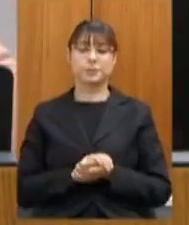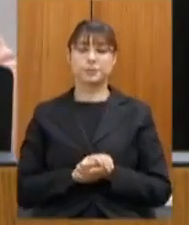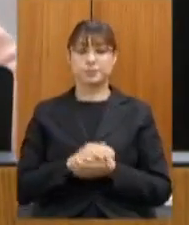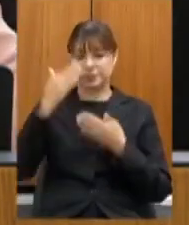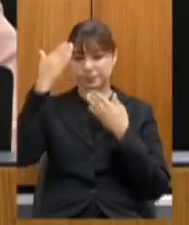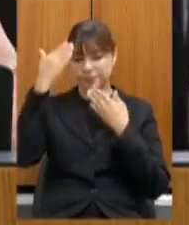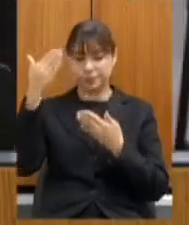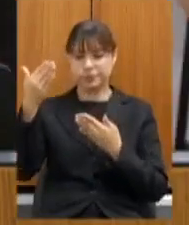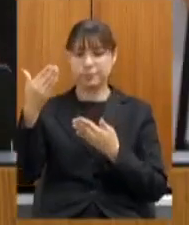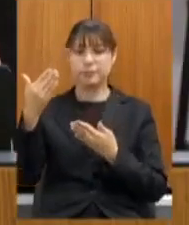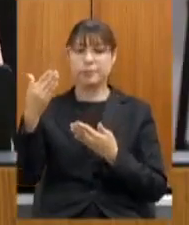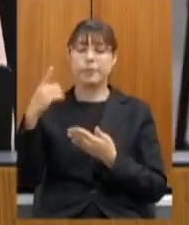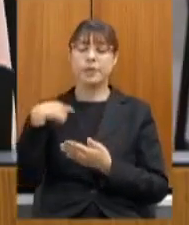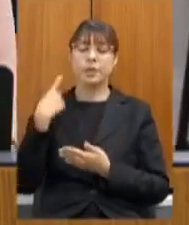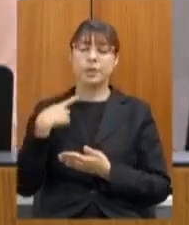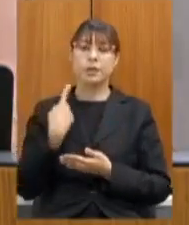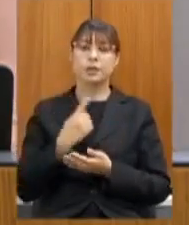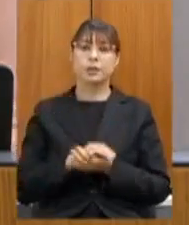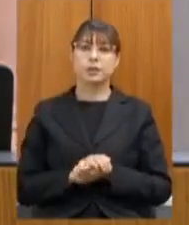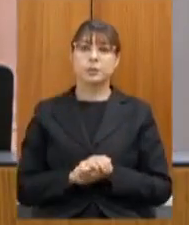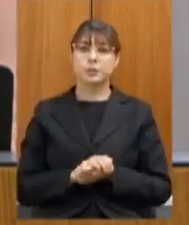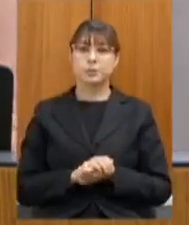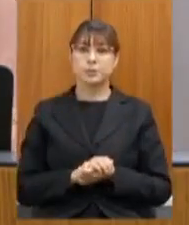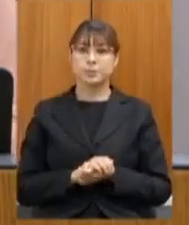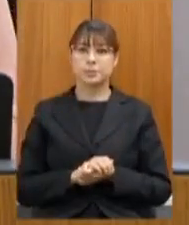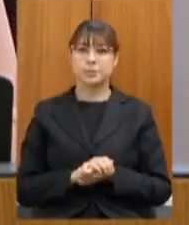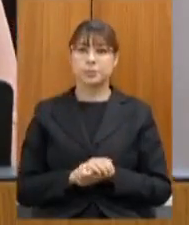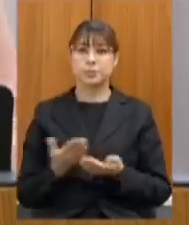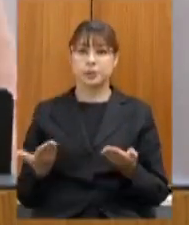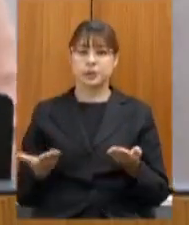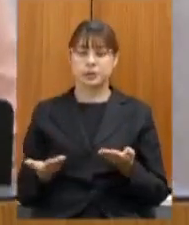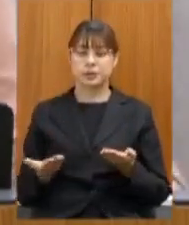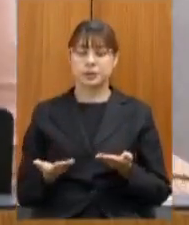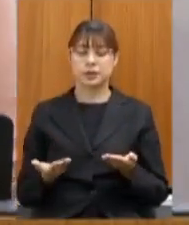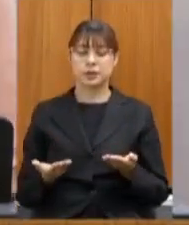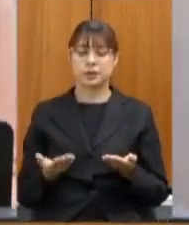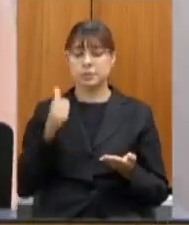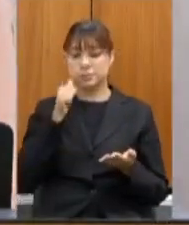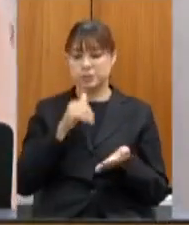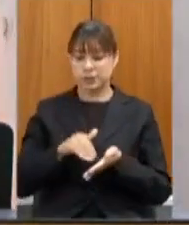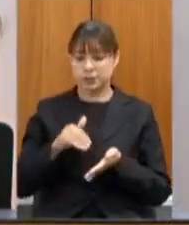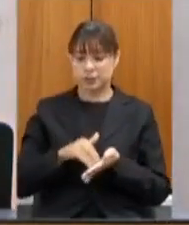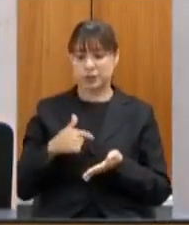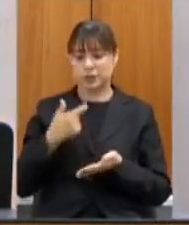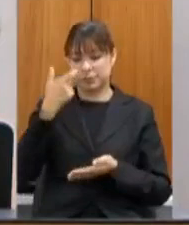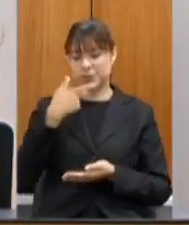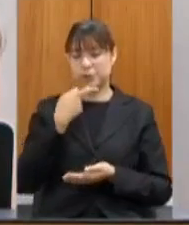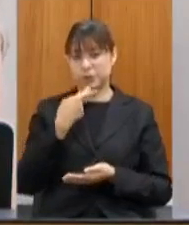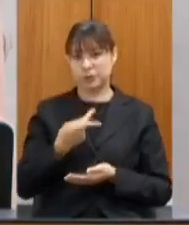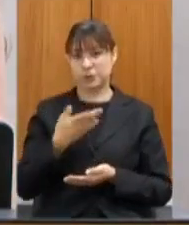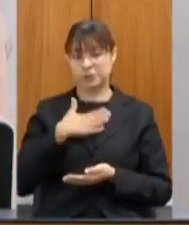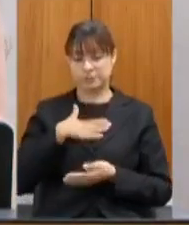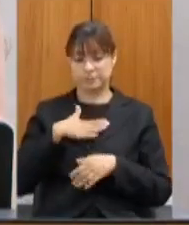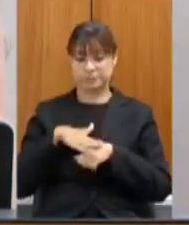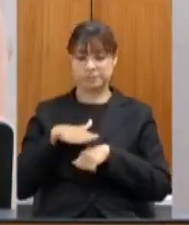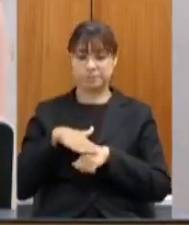obrigada deputado Zé Reis faço agora secretária as minhas considerações